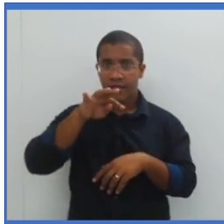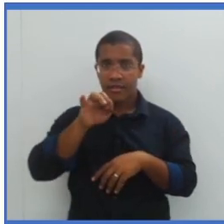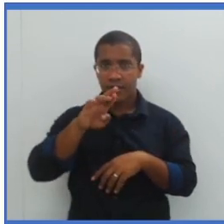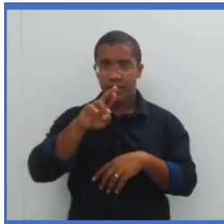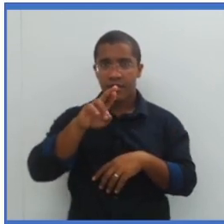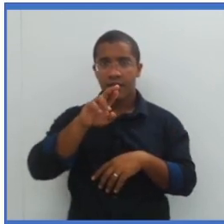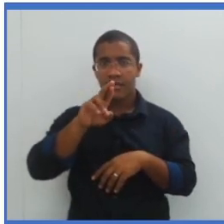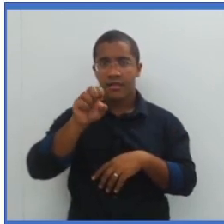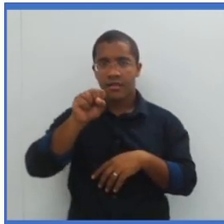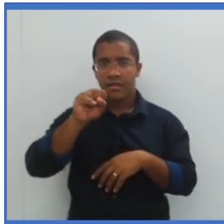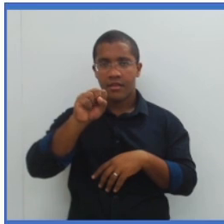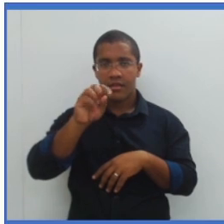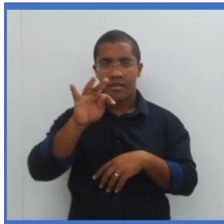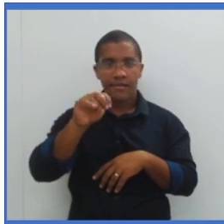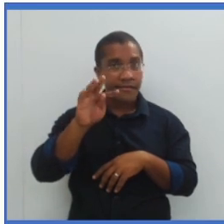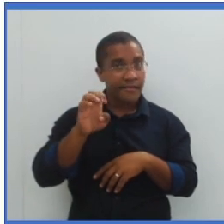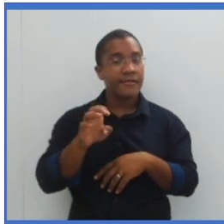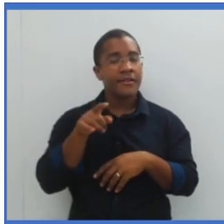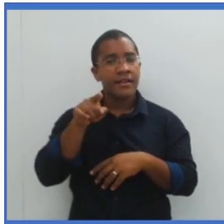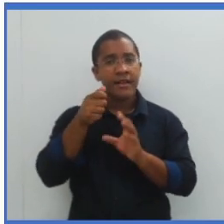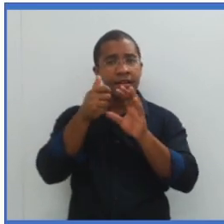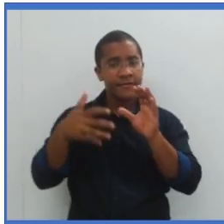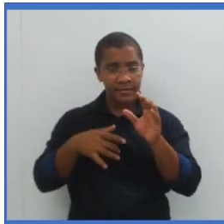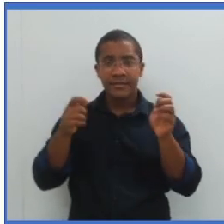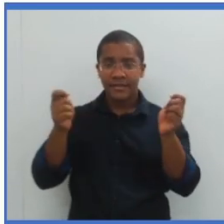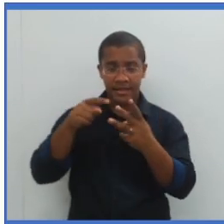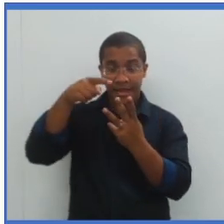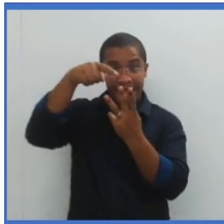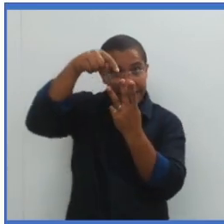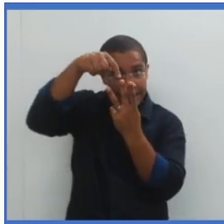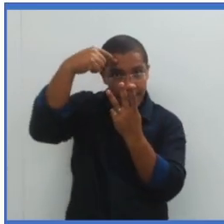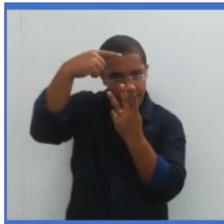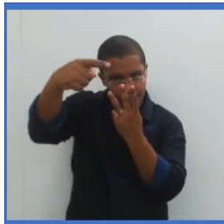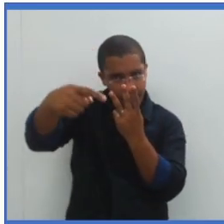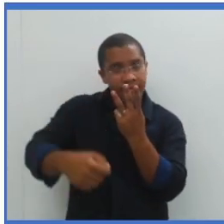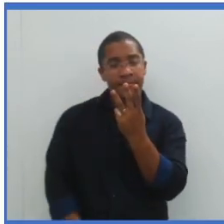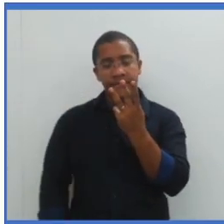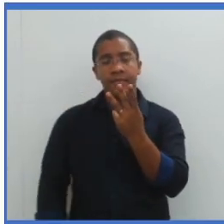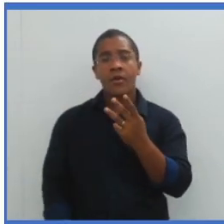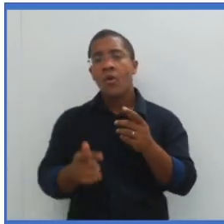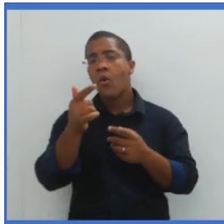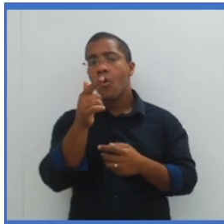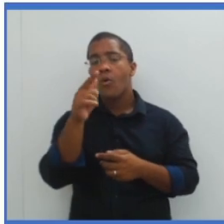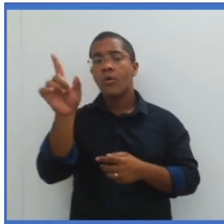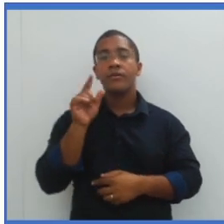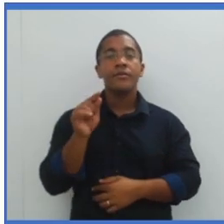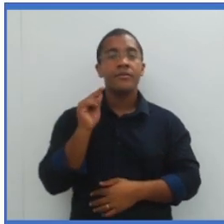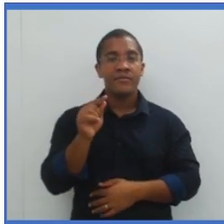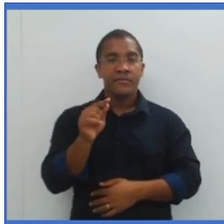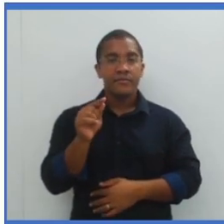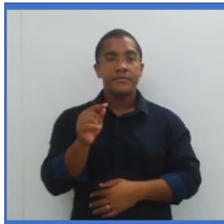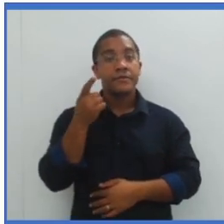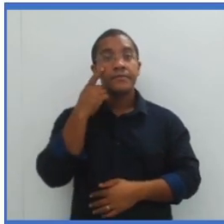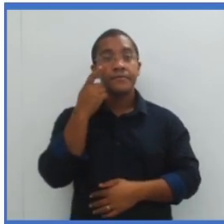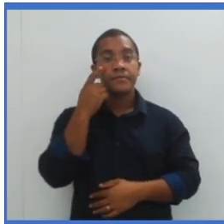Alavanca interresistente. Quem está no meio é que classifica a alavanca. Outro exemplo prático seria